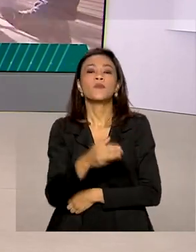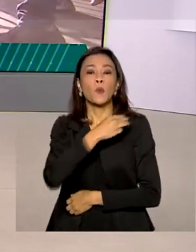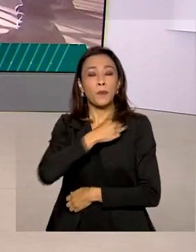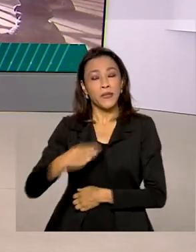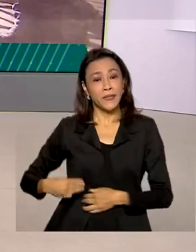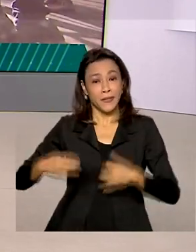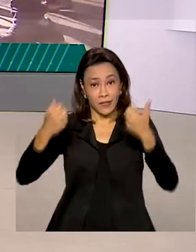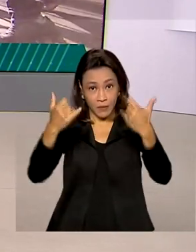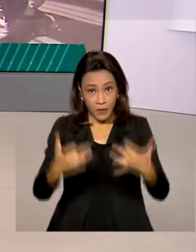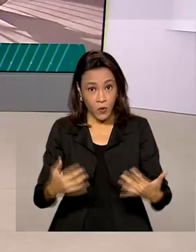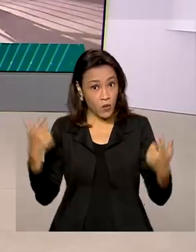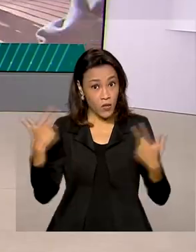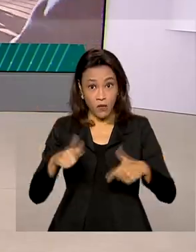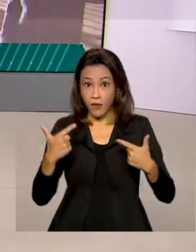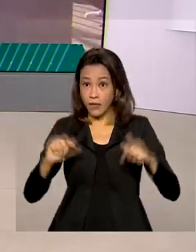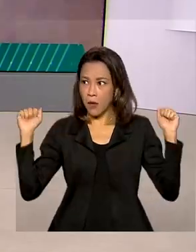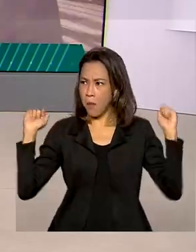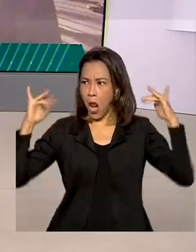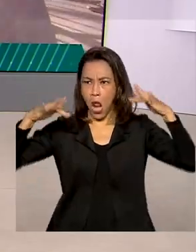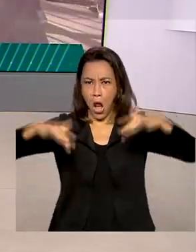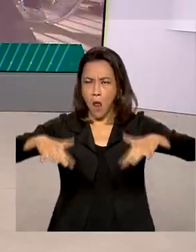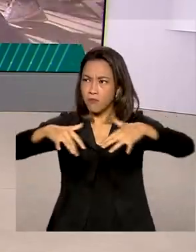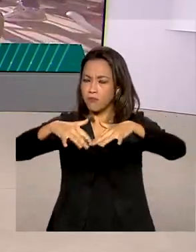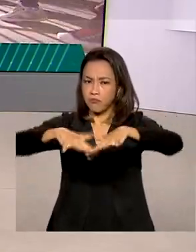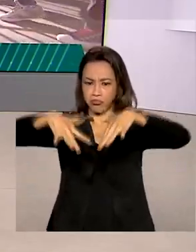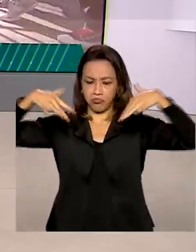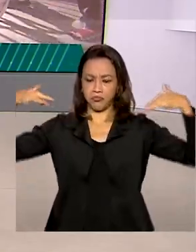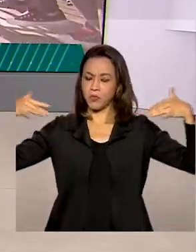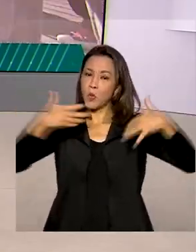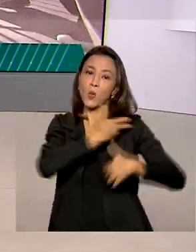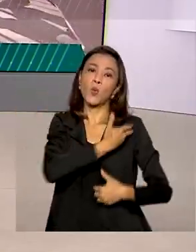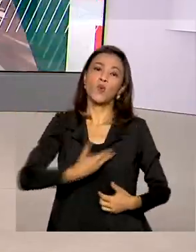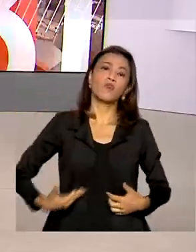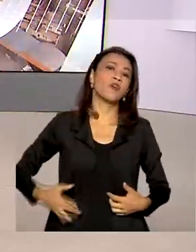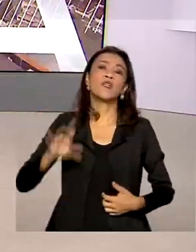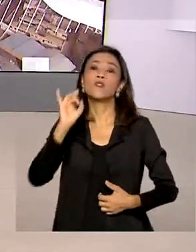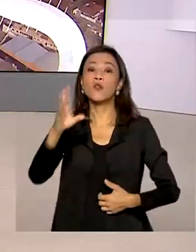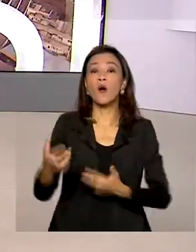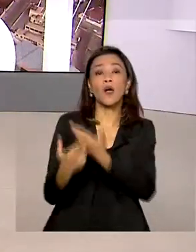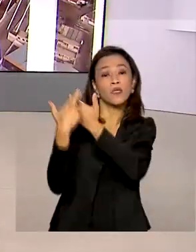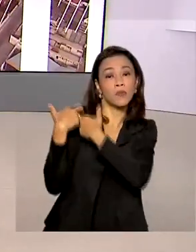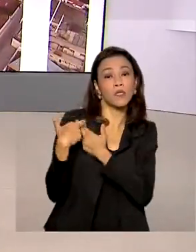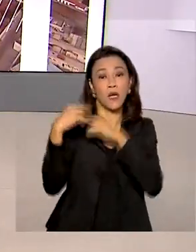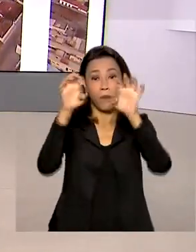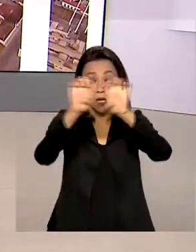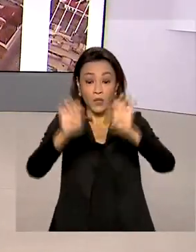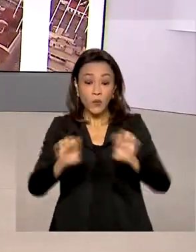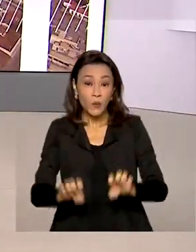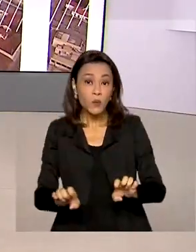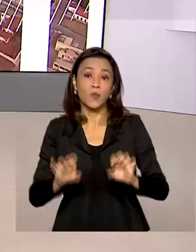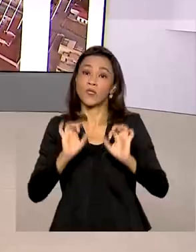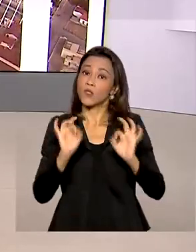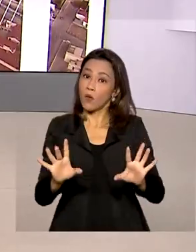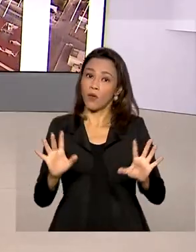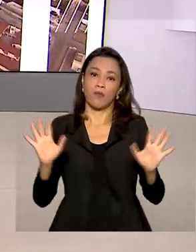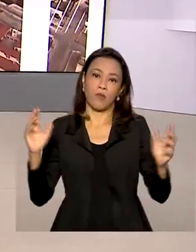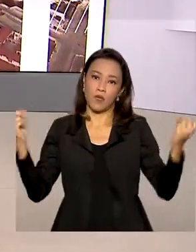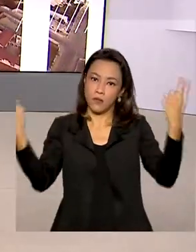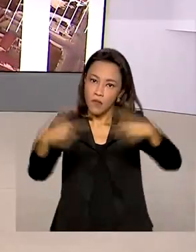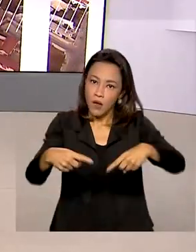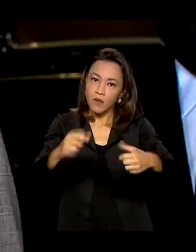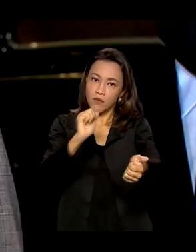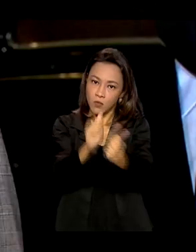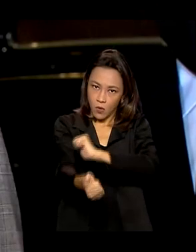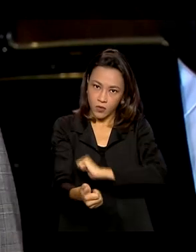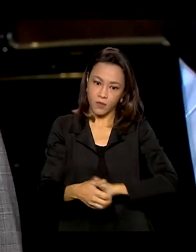que o evento não terá público e que o governo será responsável apenas pela parte de estrutura para a entrada dessas equipes aqui no Brasil.